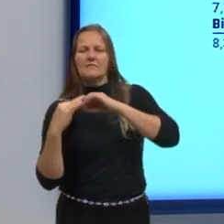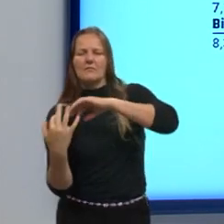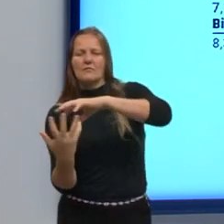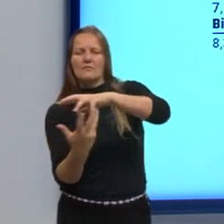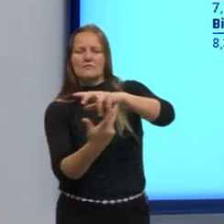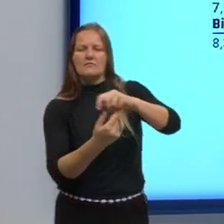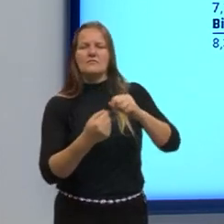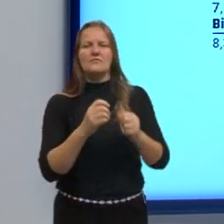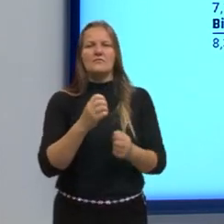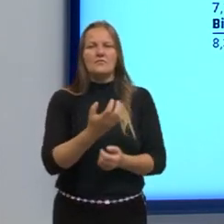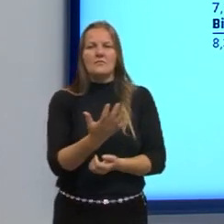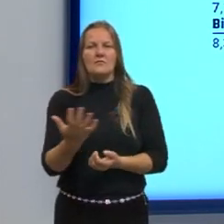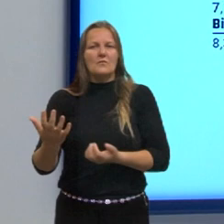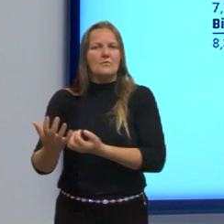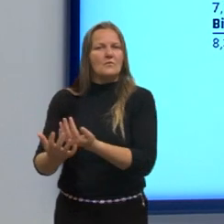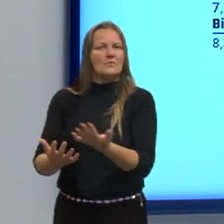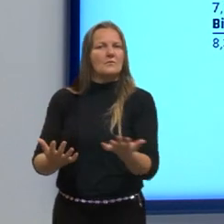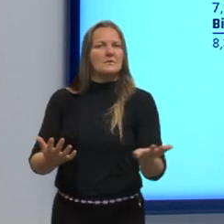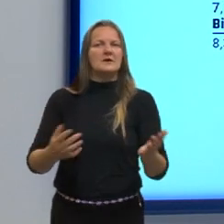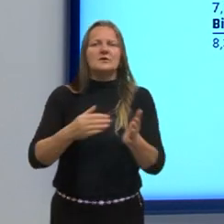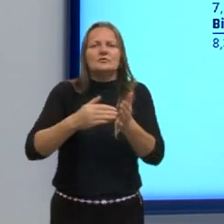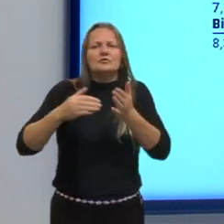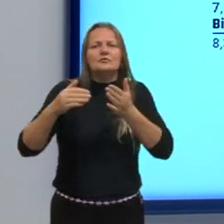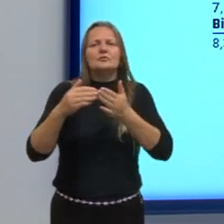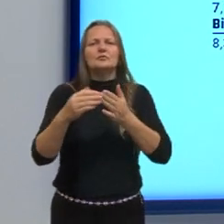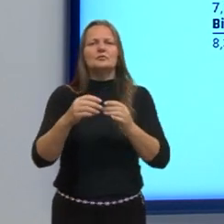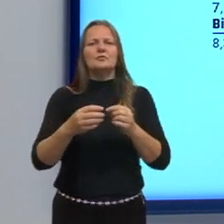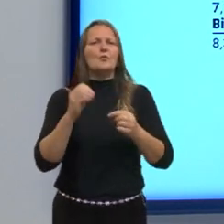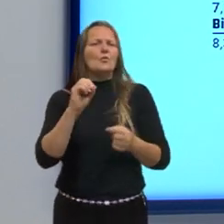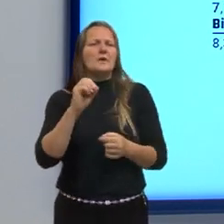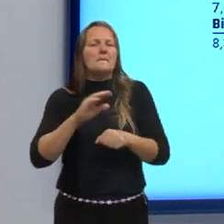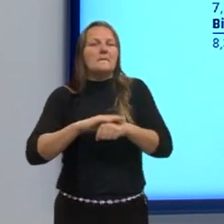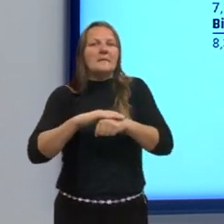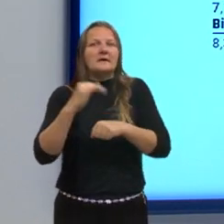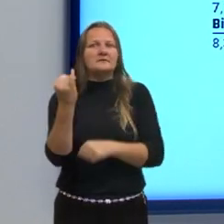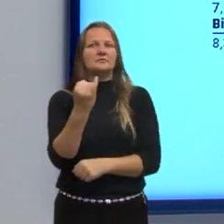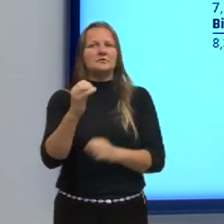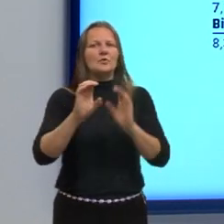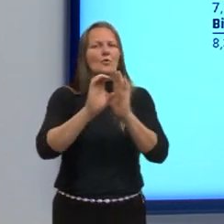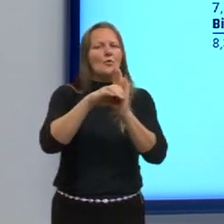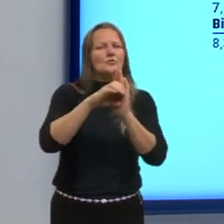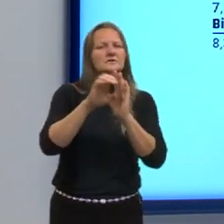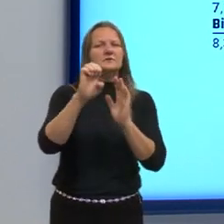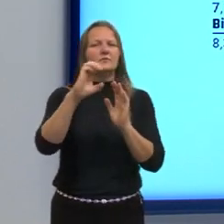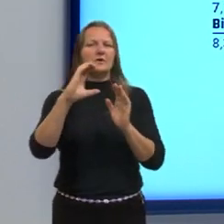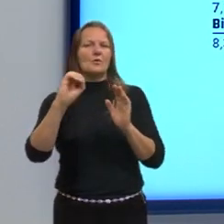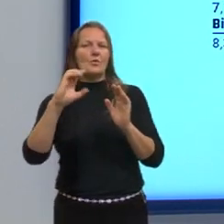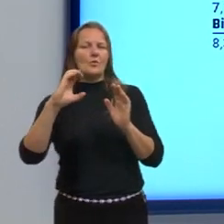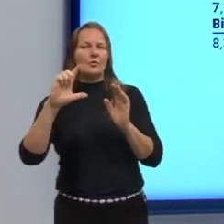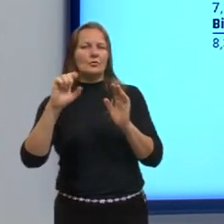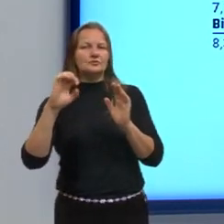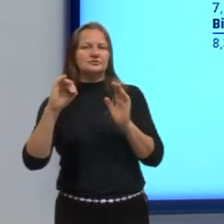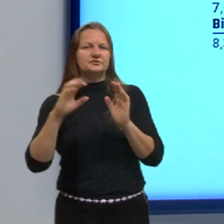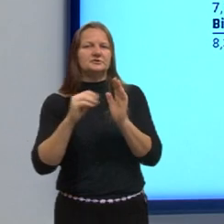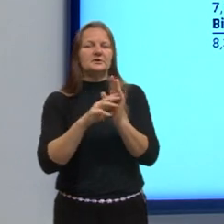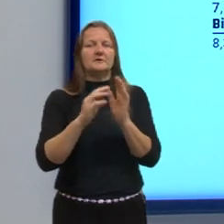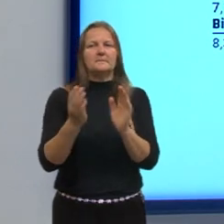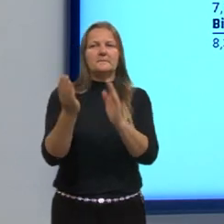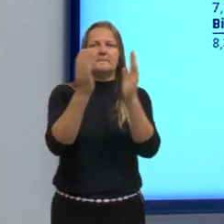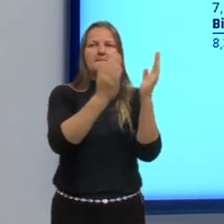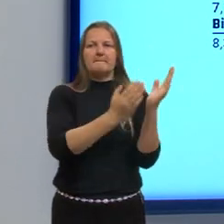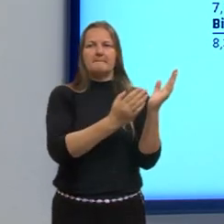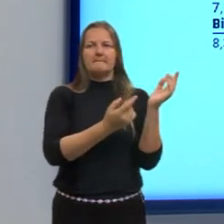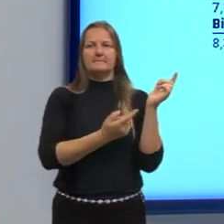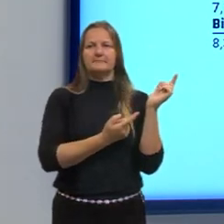etapa aqui, que cai as questões, né? Os fundamentos, os conceitos da ecologia. Biotecnologia, é mais ali do outro lado, ó.